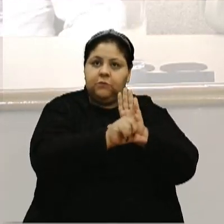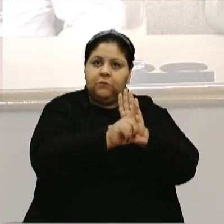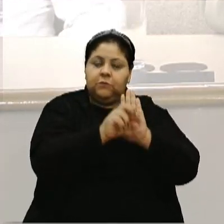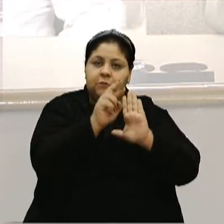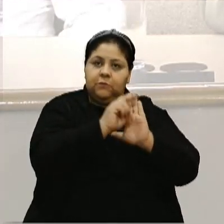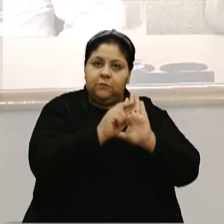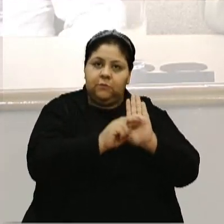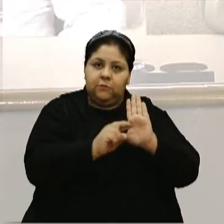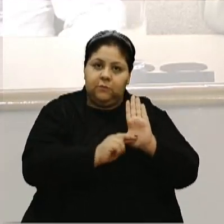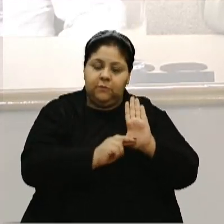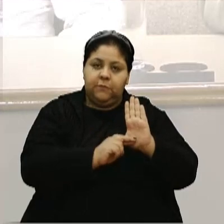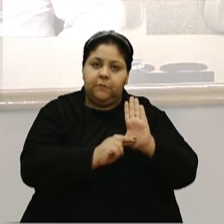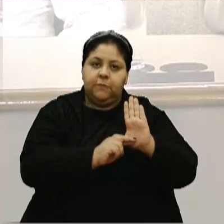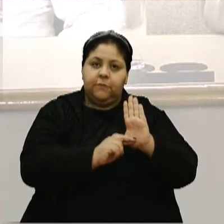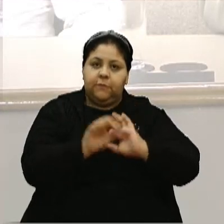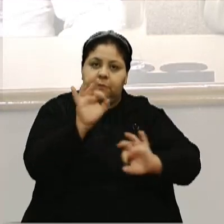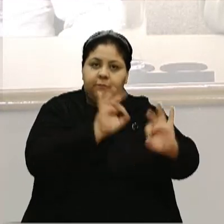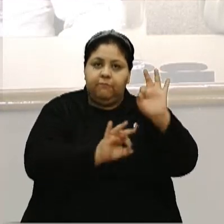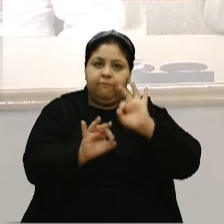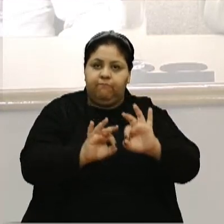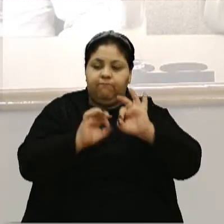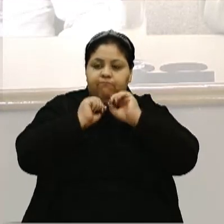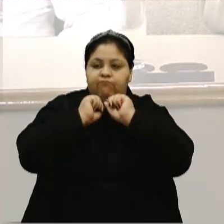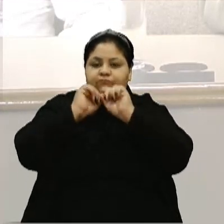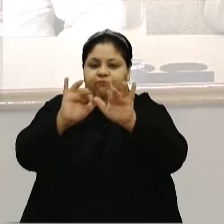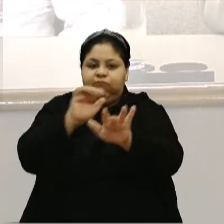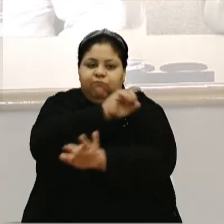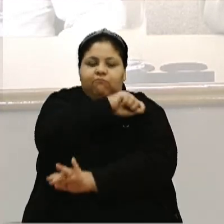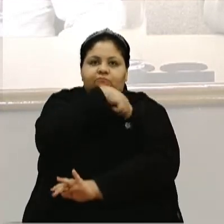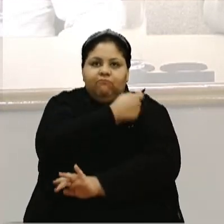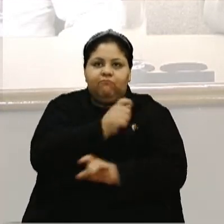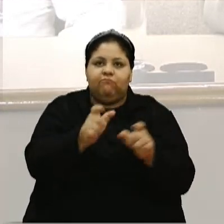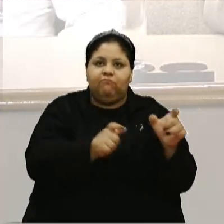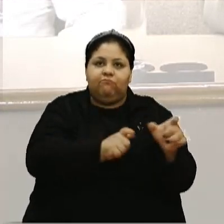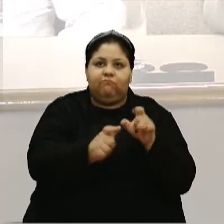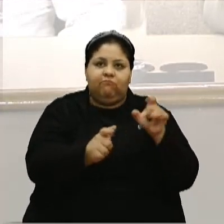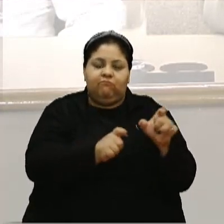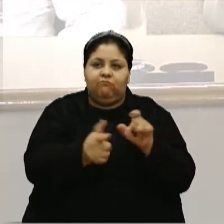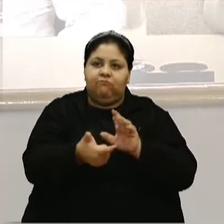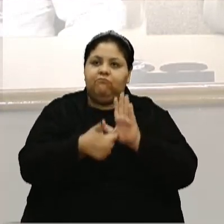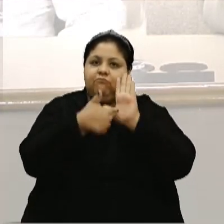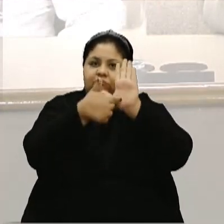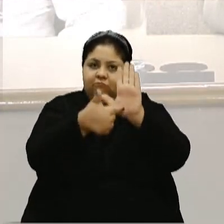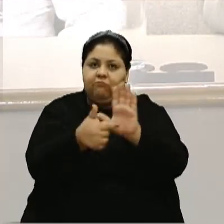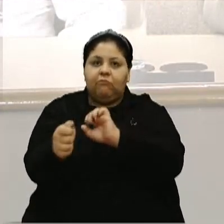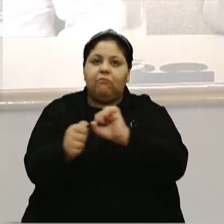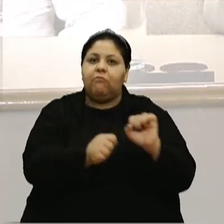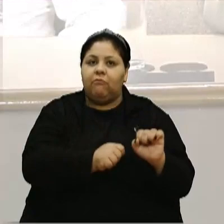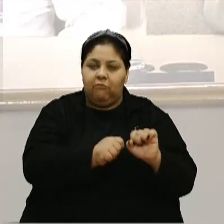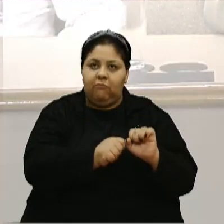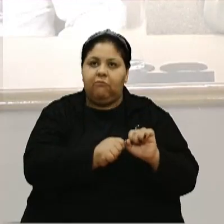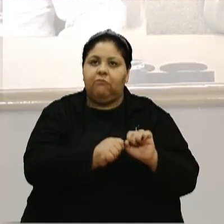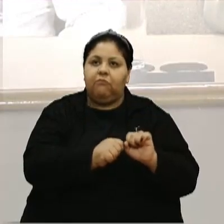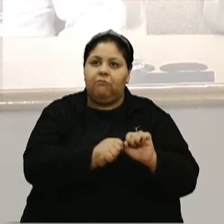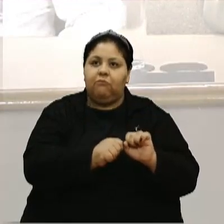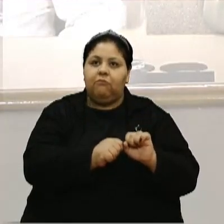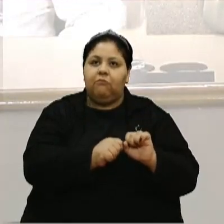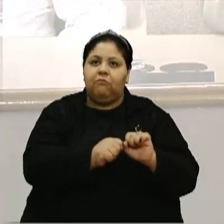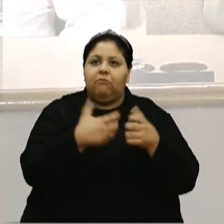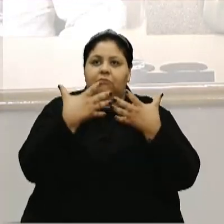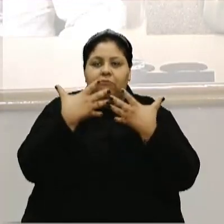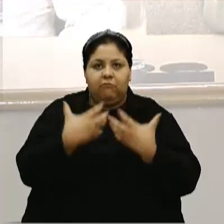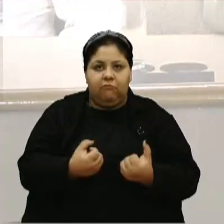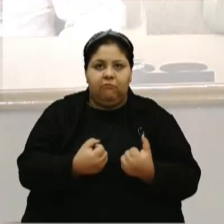orientadoras de repercussão na fiscalização e controle, revelando condições de ou tensão de